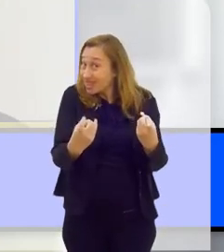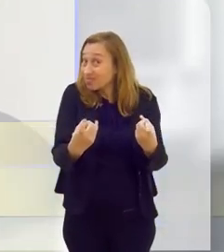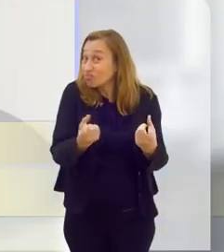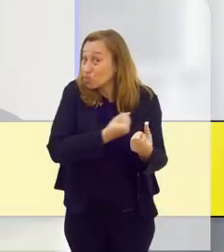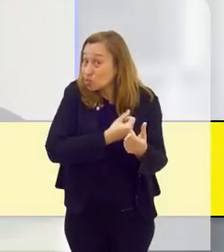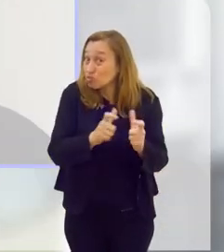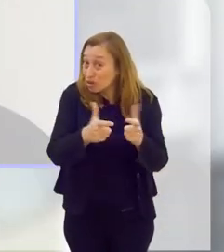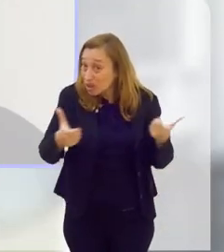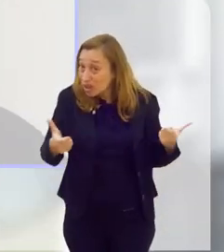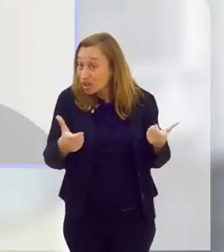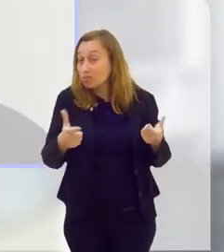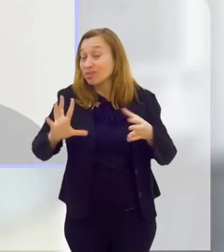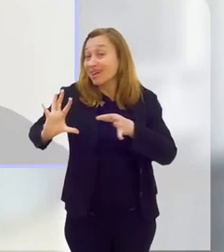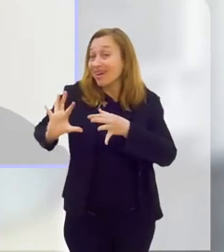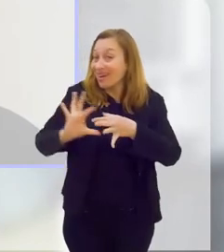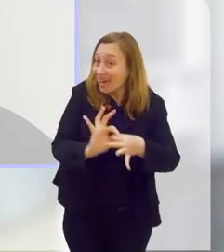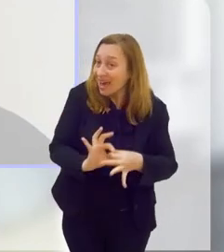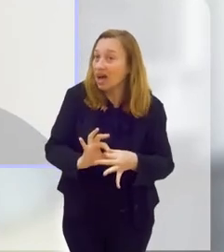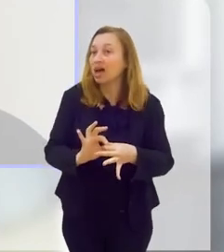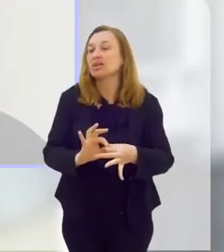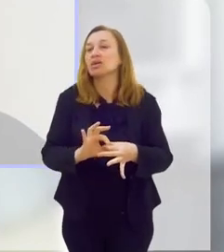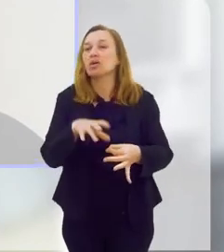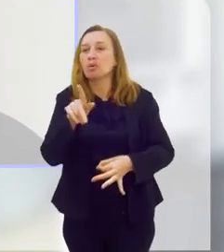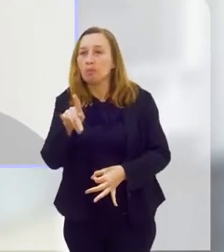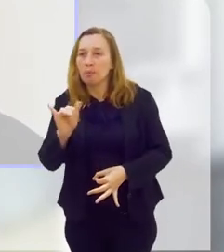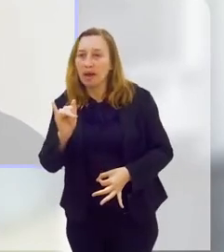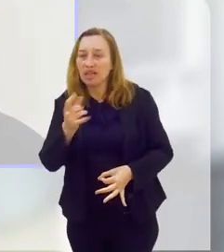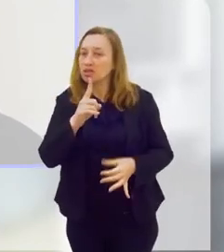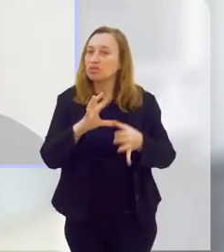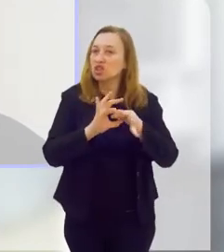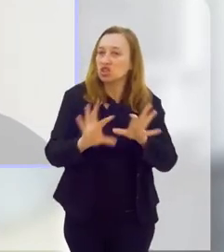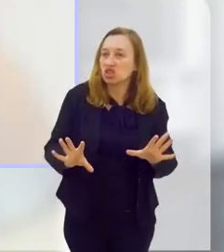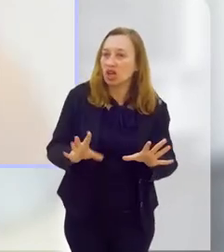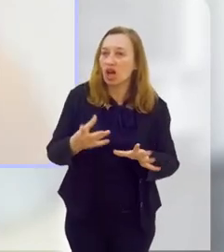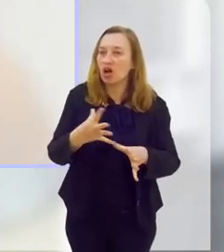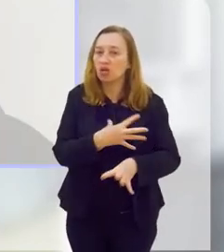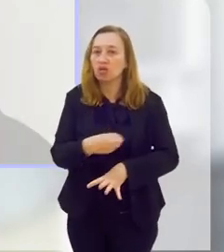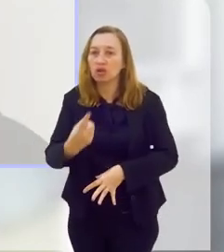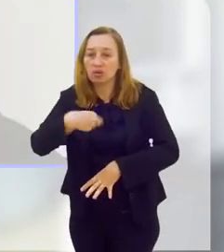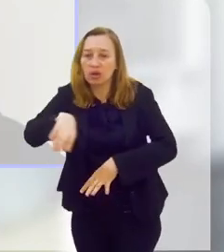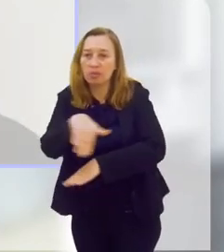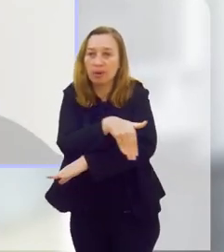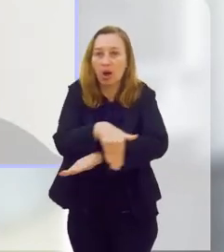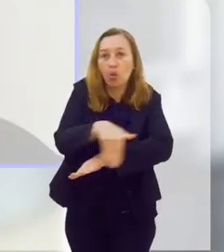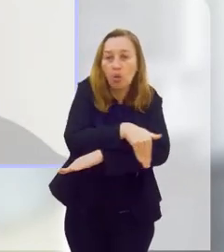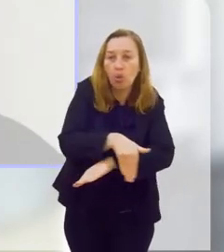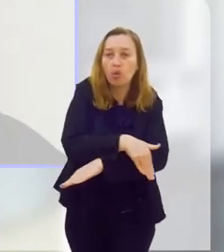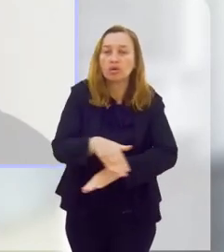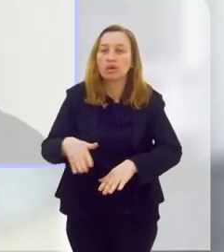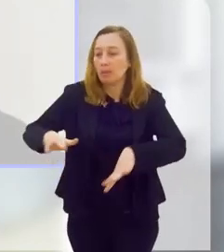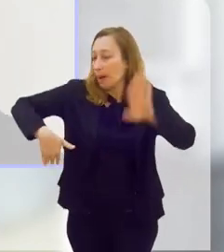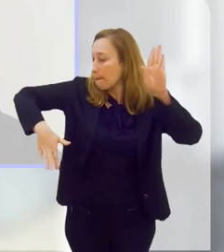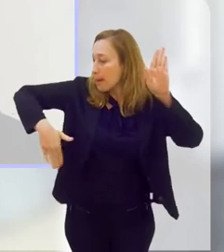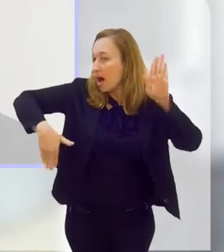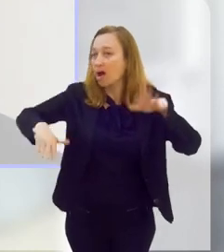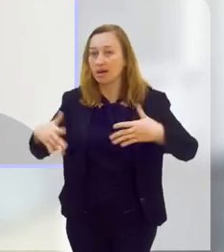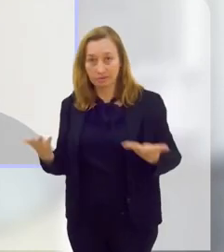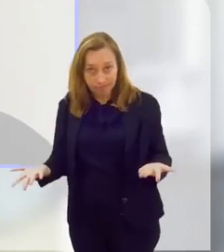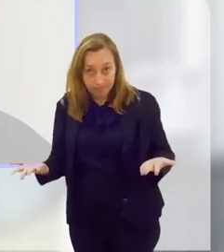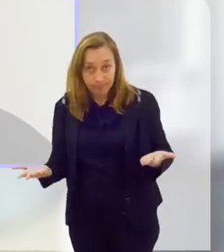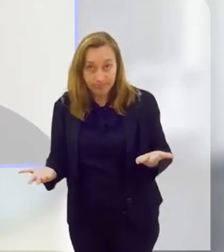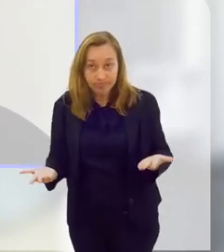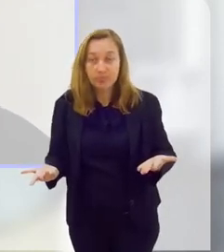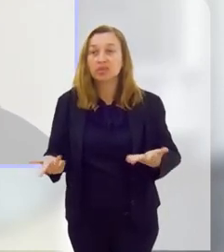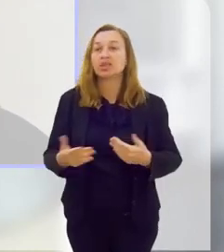violência, pode estar ligado a os pais não deixarem os filhos irem para as ruas, as praias.